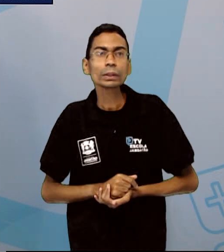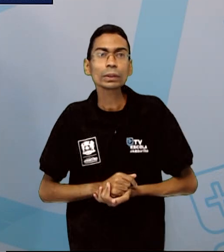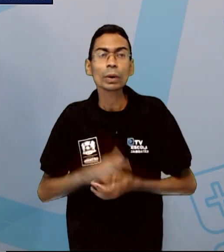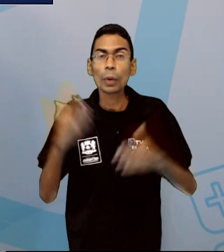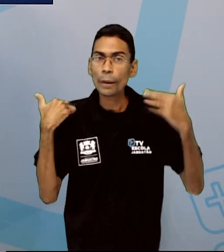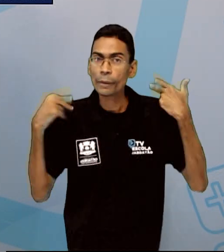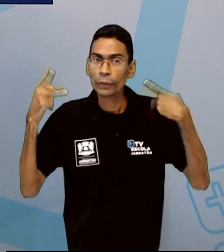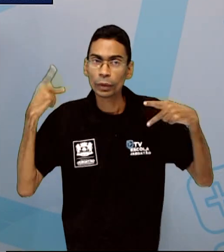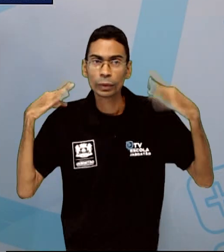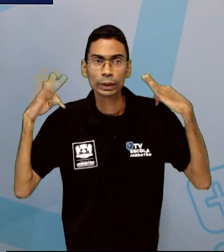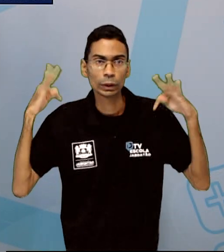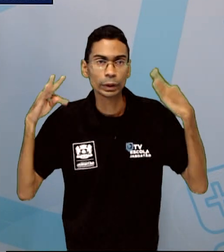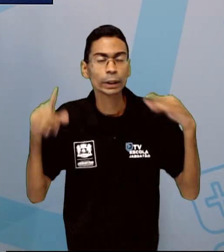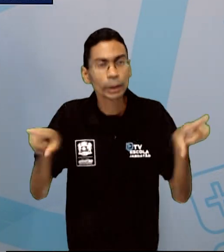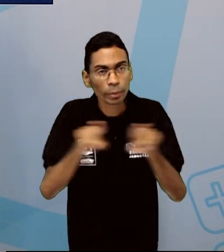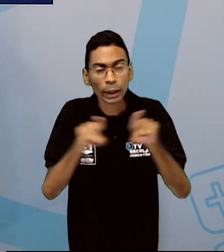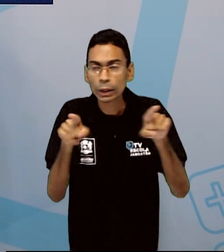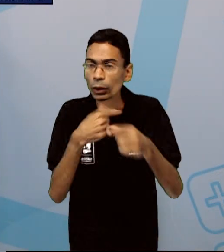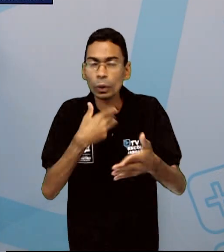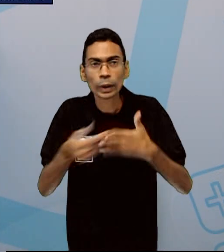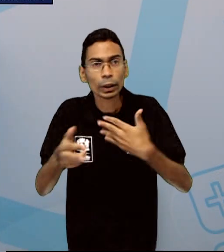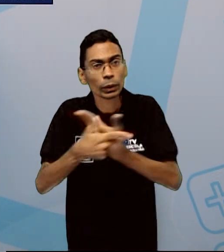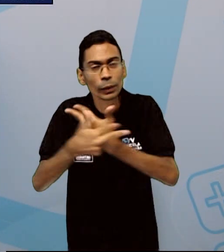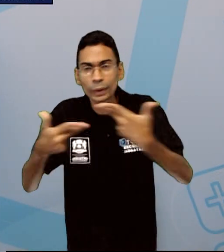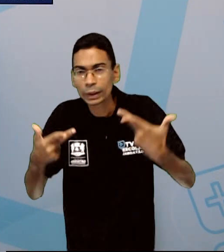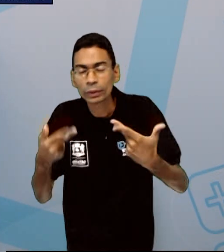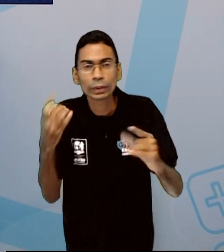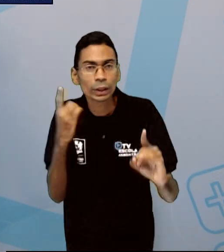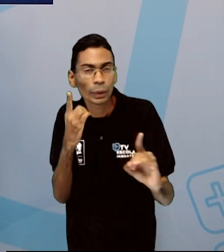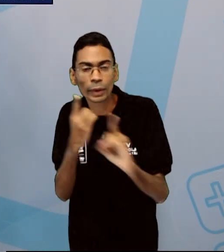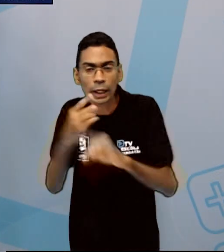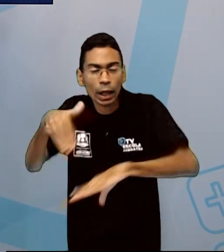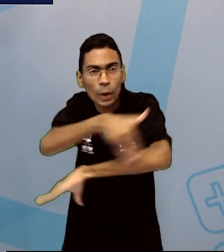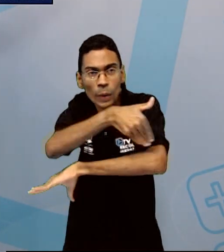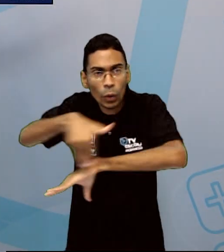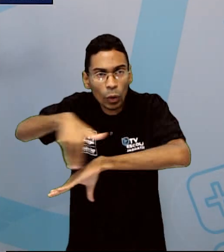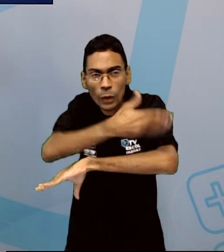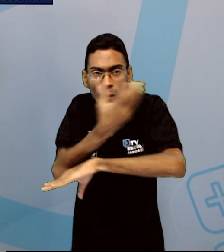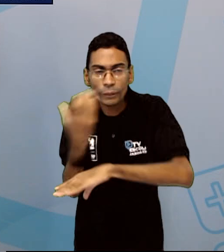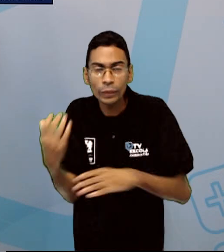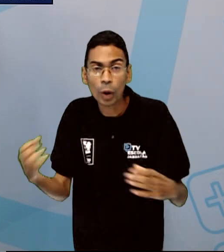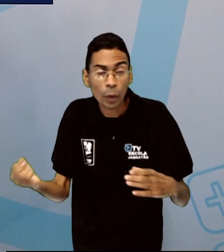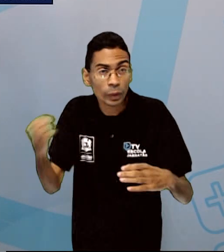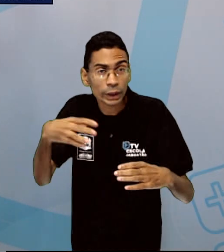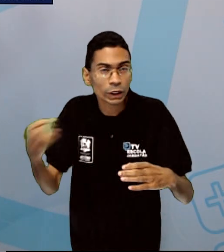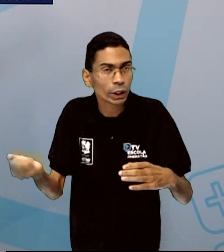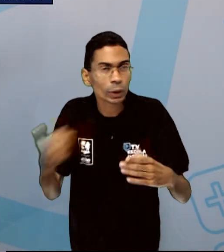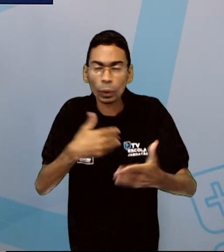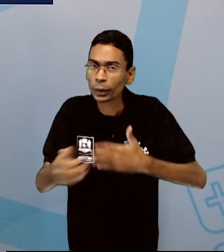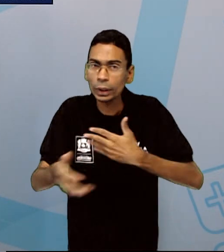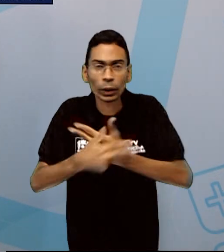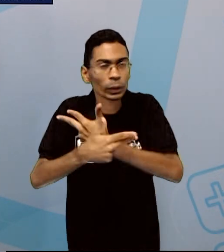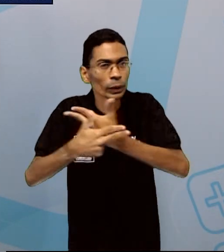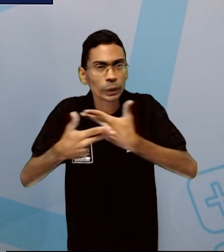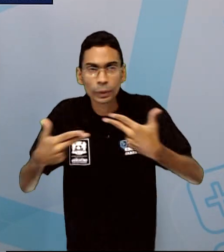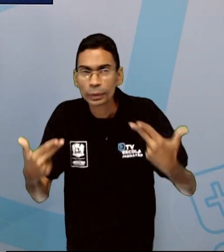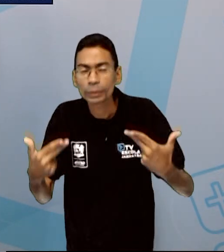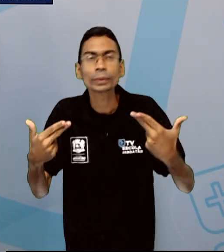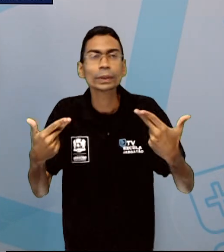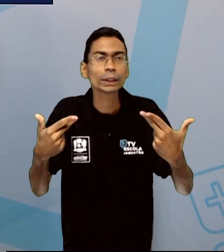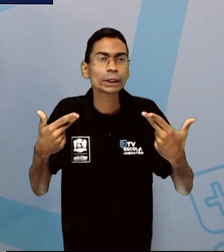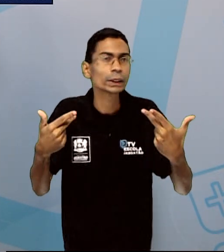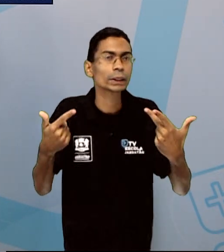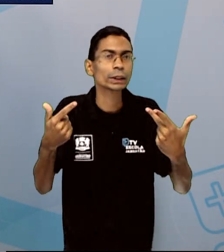encontrar na rua, por exemplo, um poste, uma lixeira ou qualquer outro tipo de patrimônio